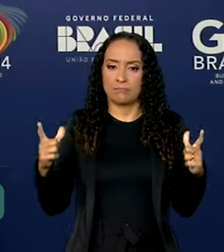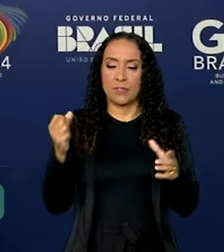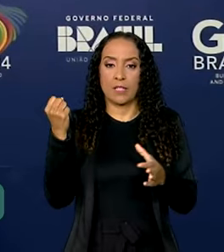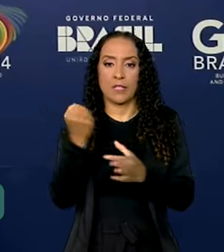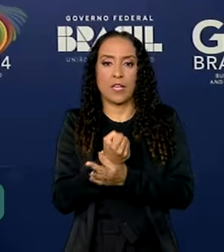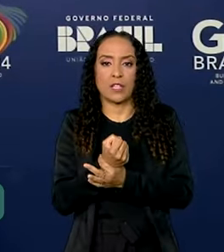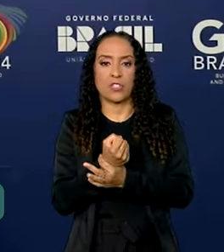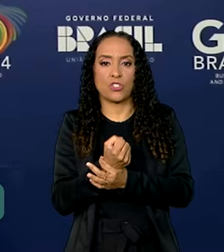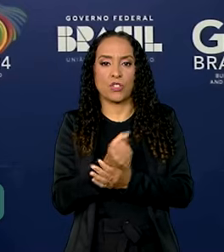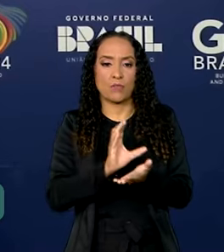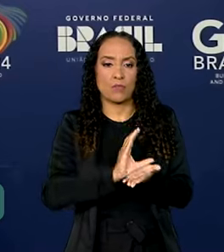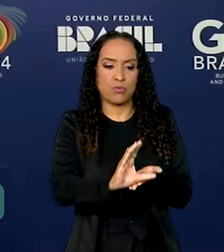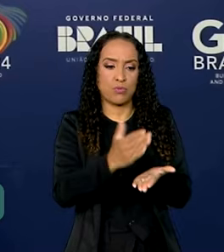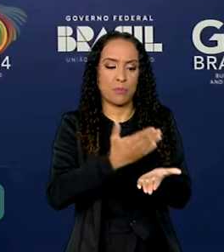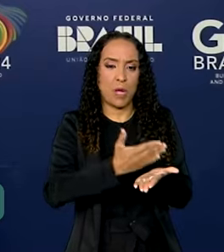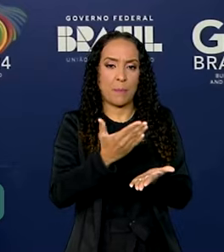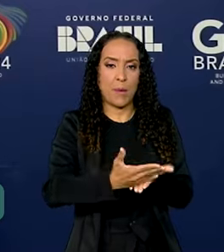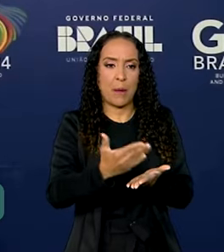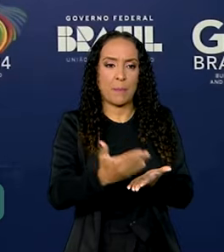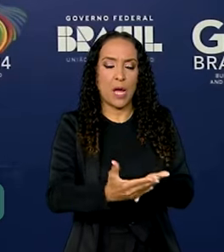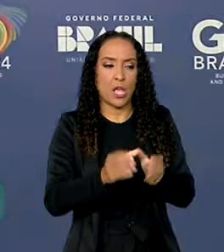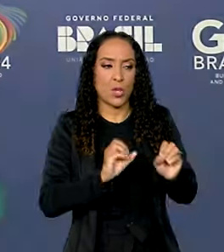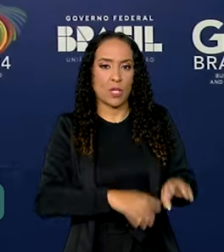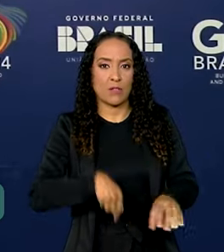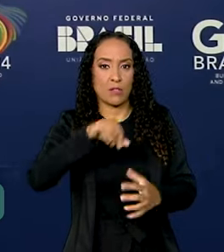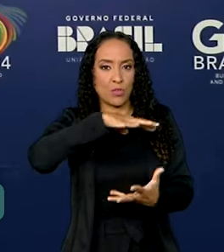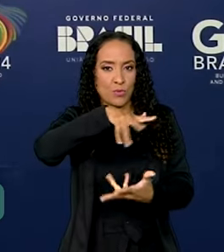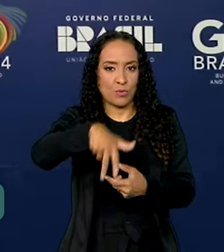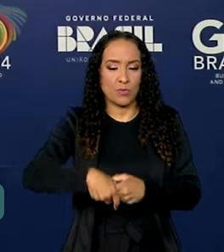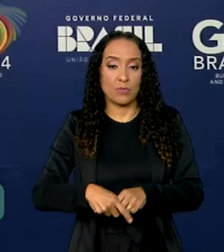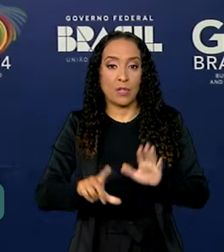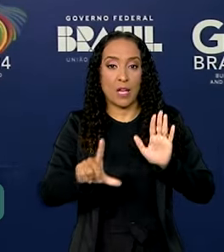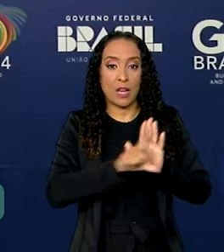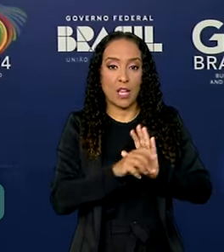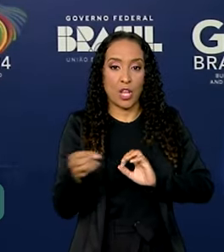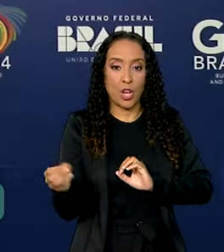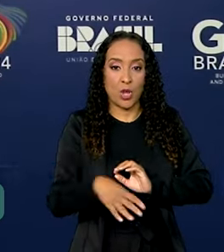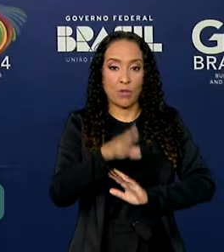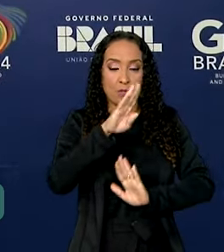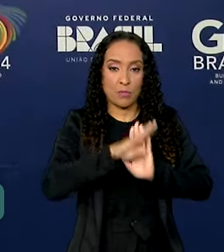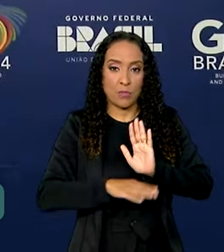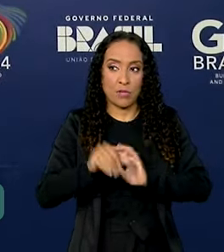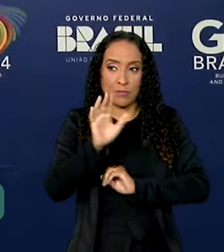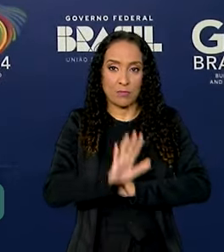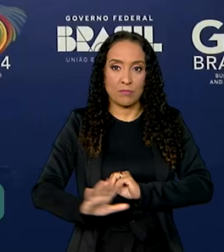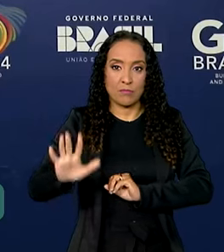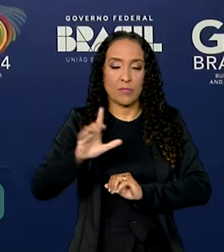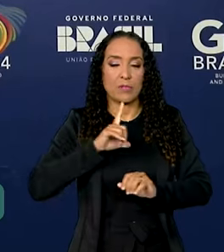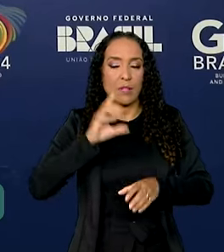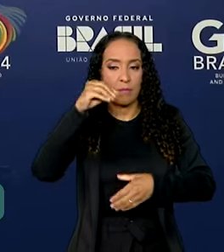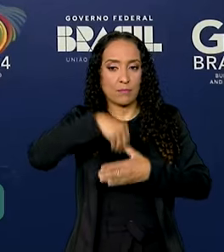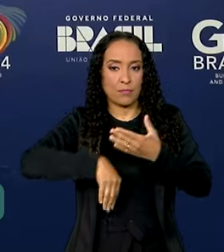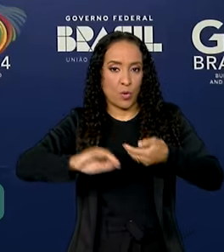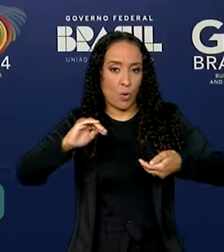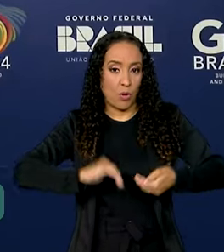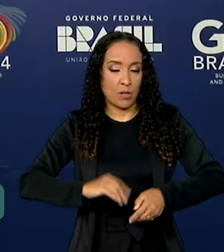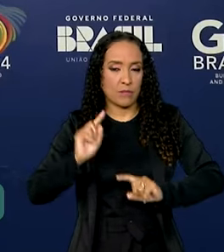garantirmos o financiamento para a educação no nosso planeta. A nova lei do Plano Nacional de Educação está no Congresso Nacional para discussão.